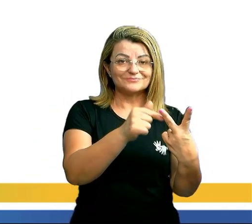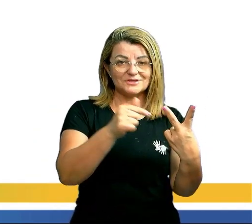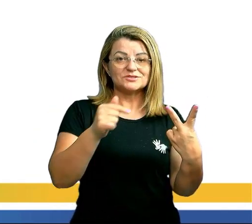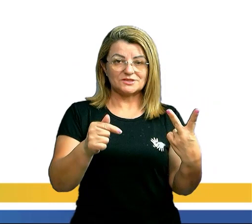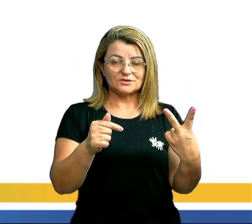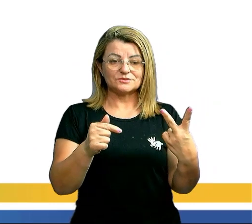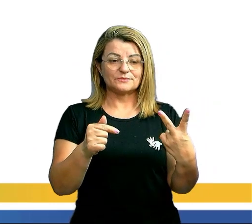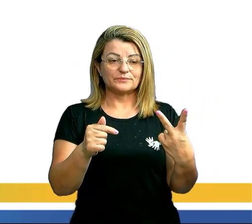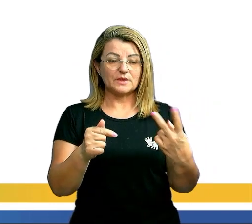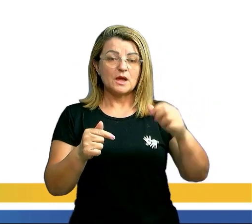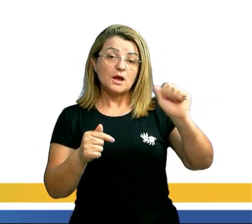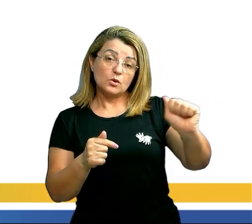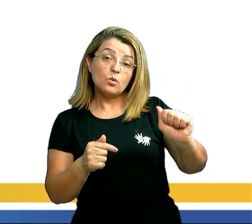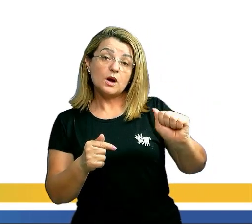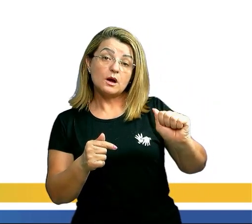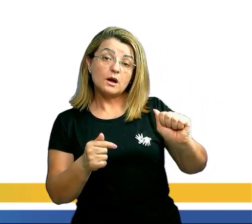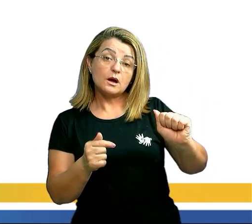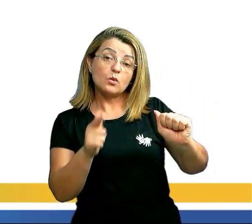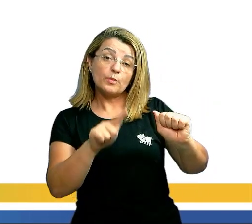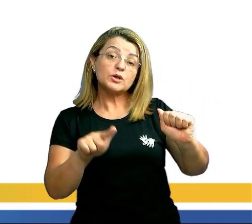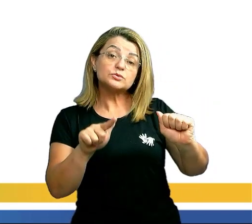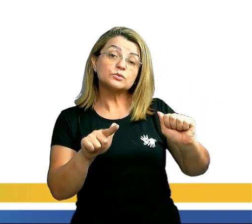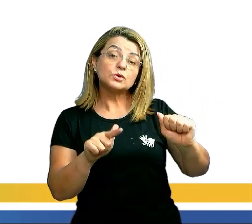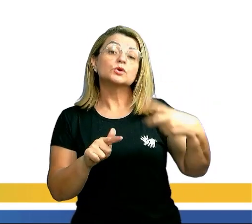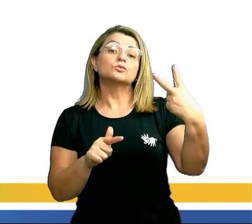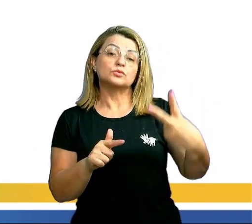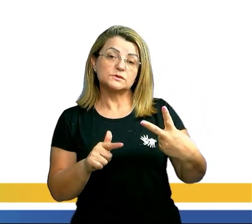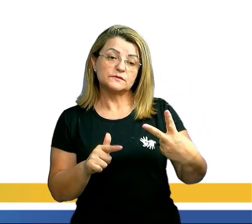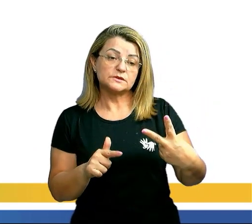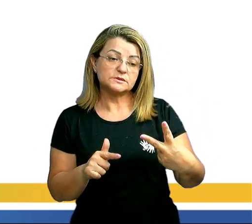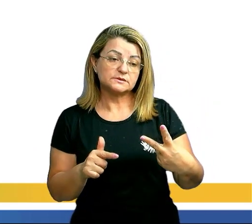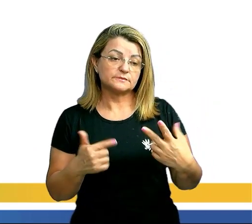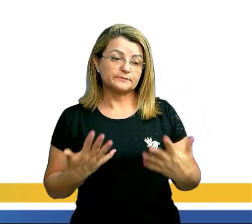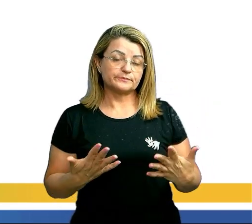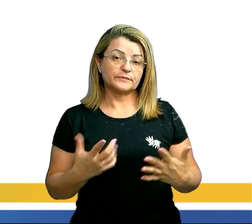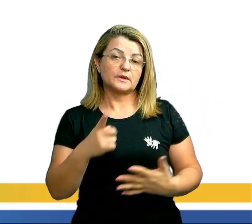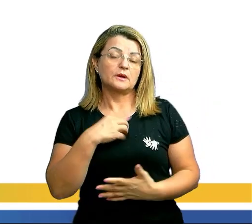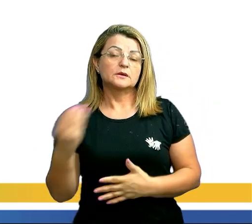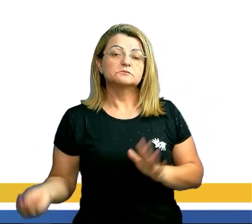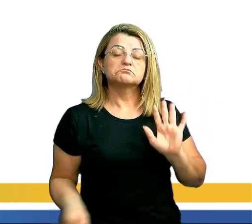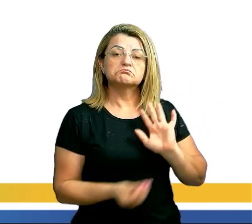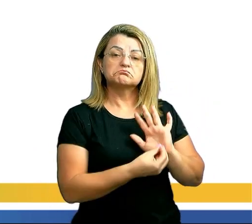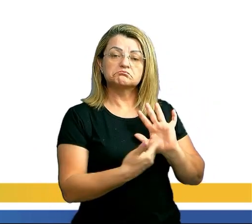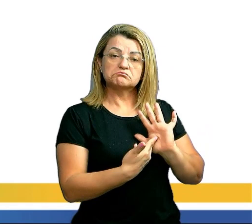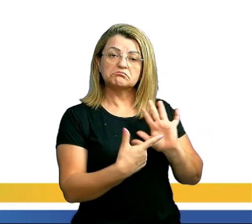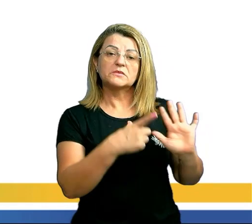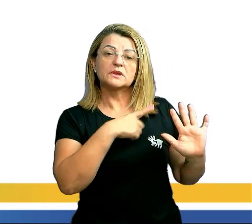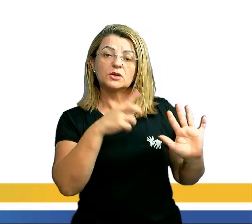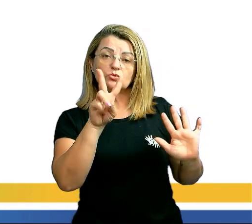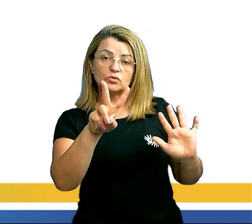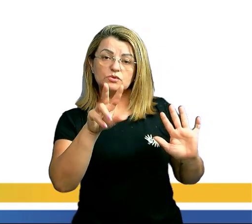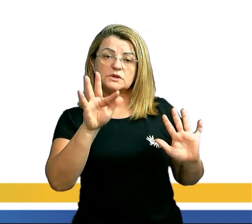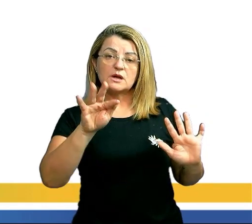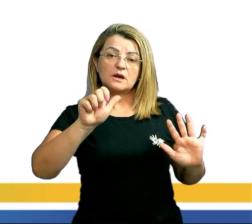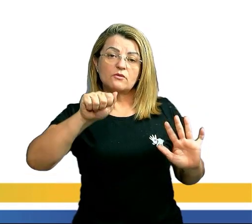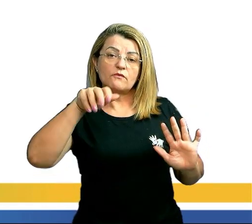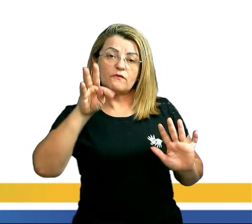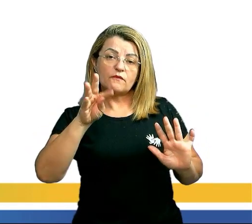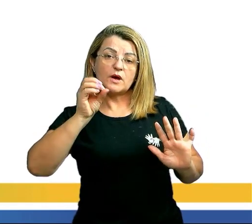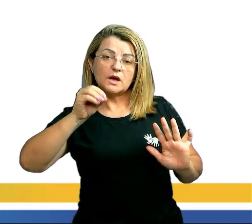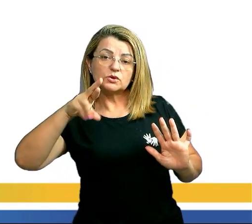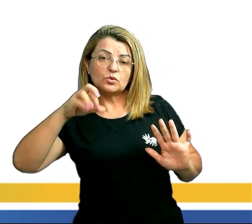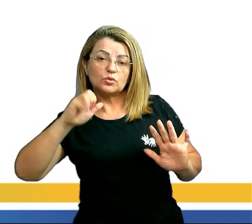Duas vezes. E o A aparece quantas vezes? Duas vezes. Então, tá justificado porque tem dois fatorial vezes dois